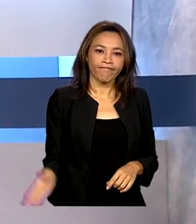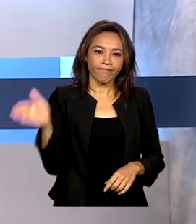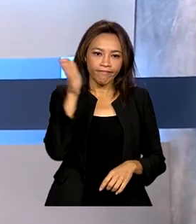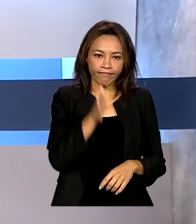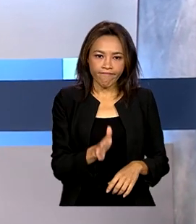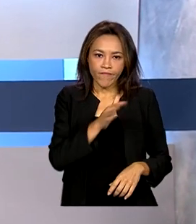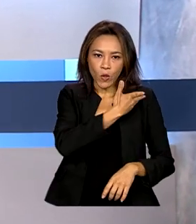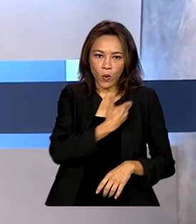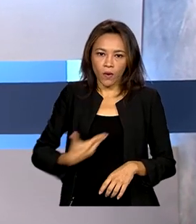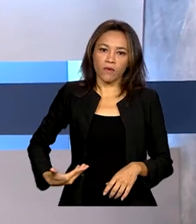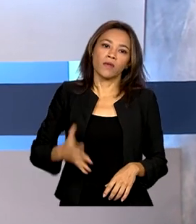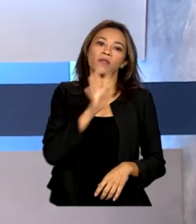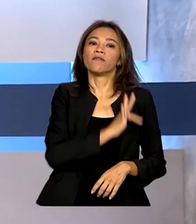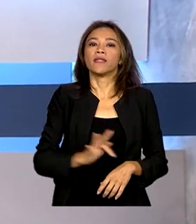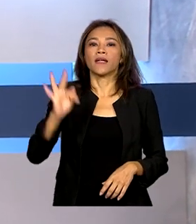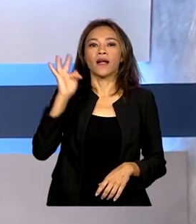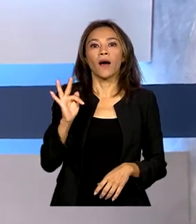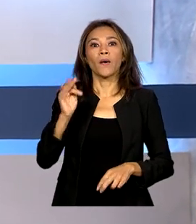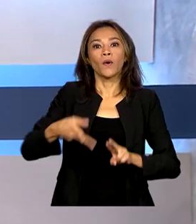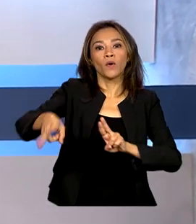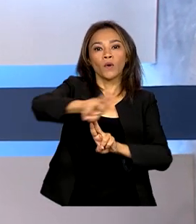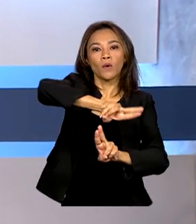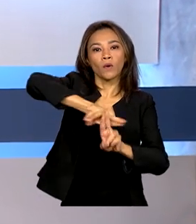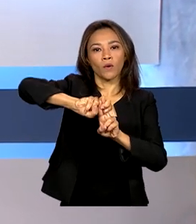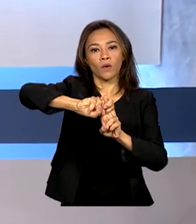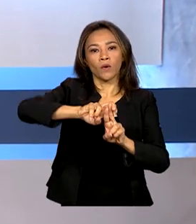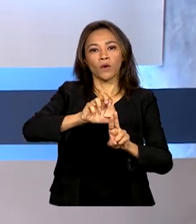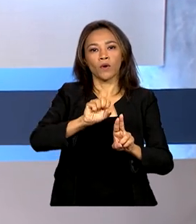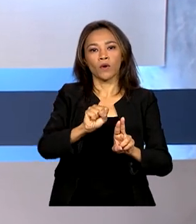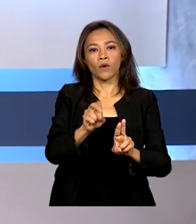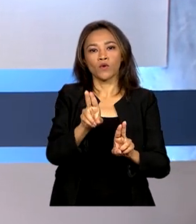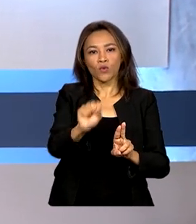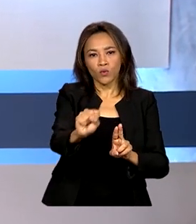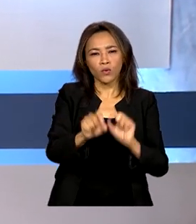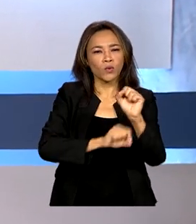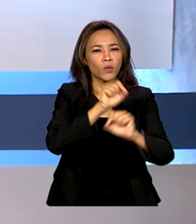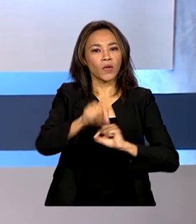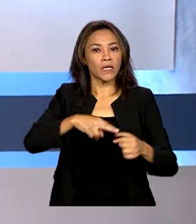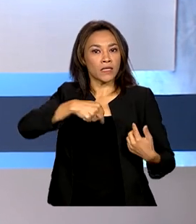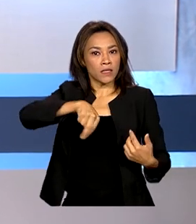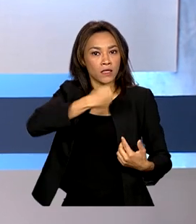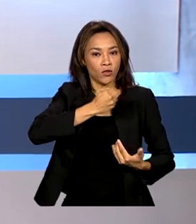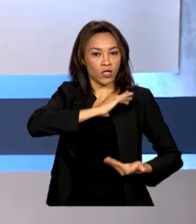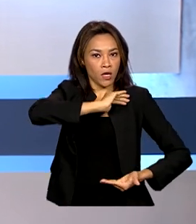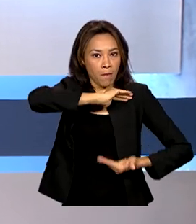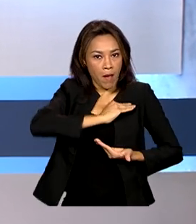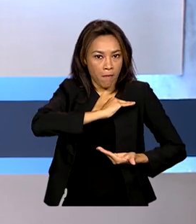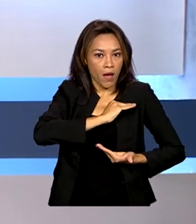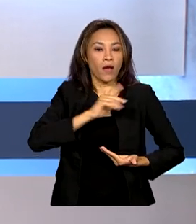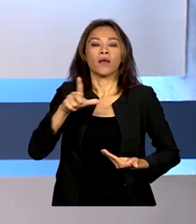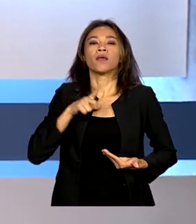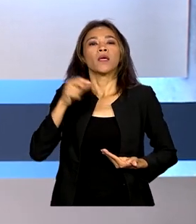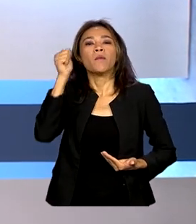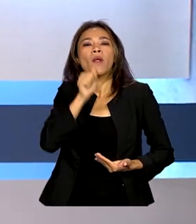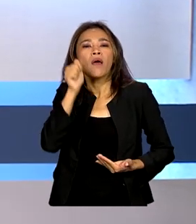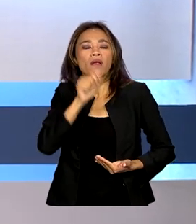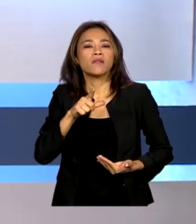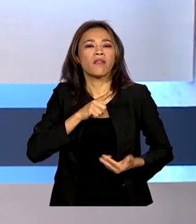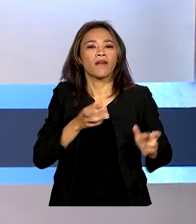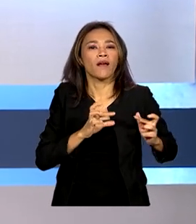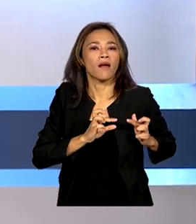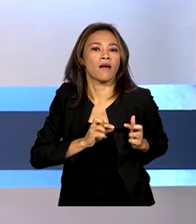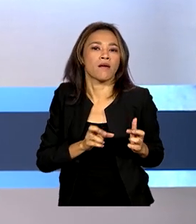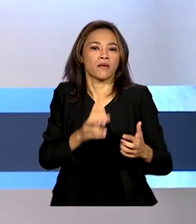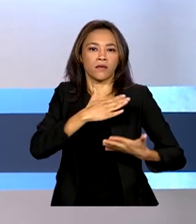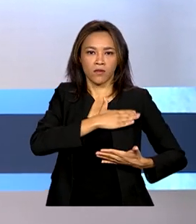governo federal ampliou no SUS o acesso à cirurgia de reconstrução mamária em mulheres com diagnóstico de câncer de